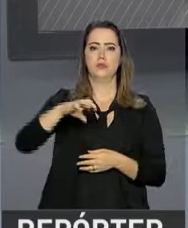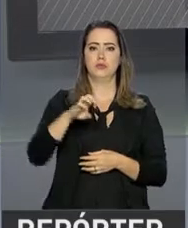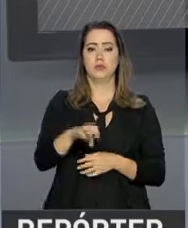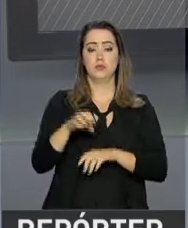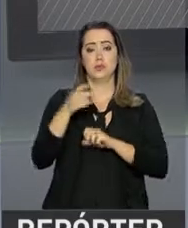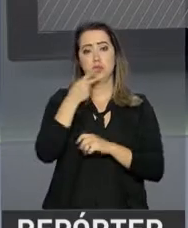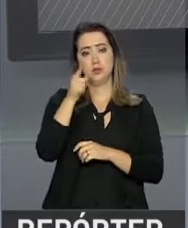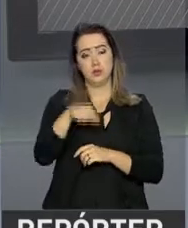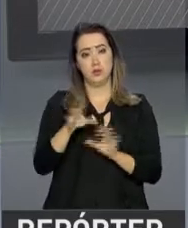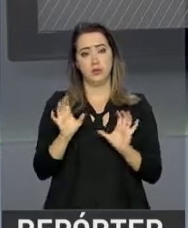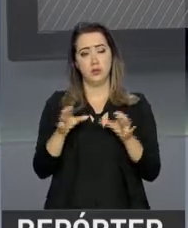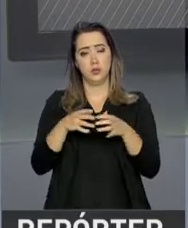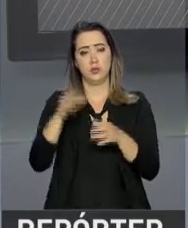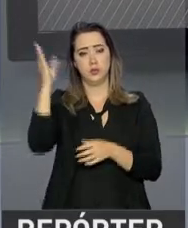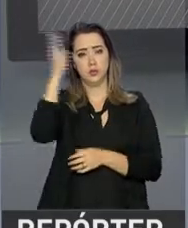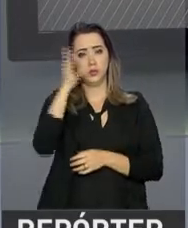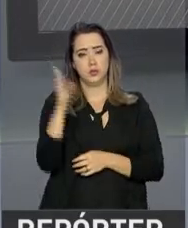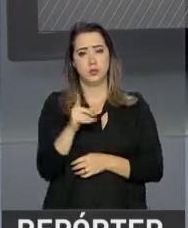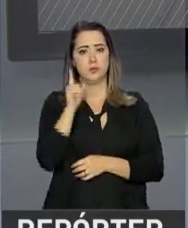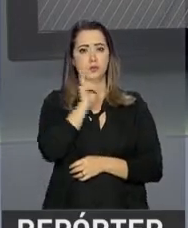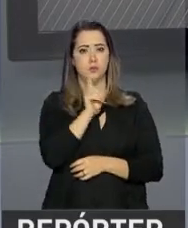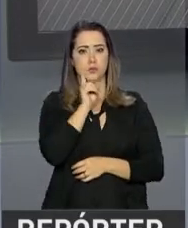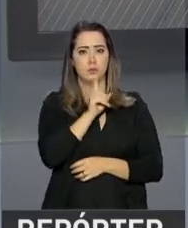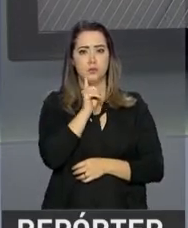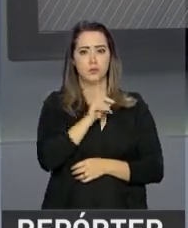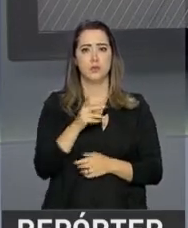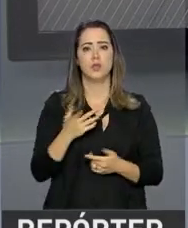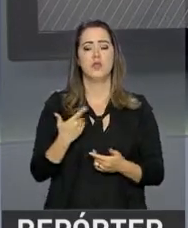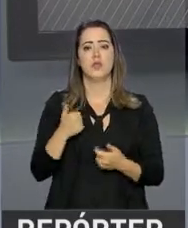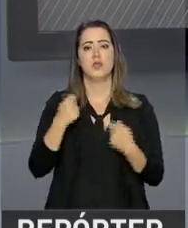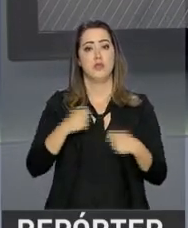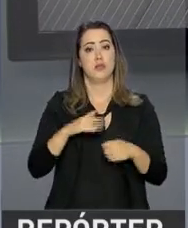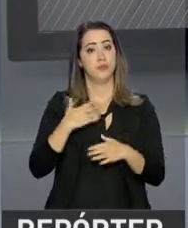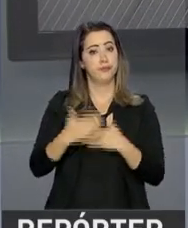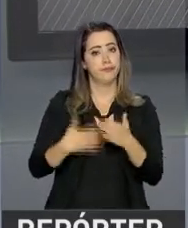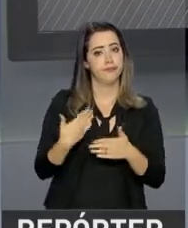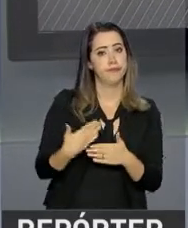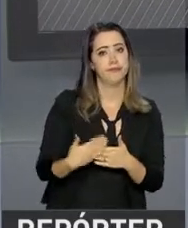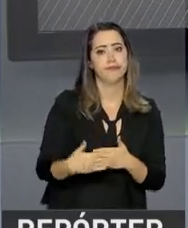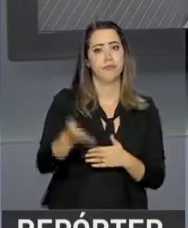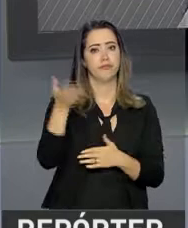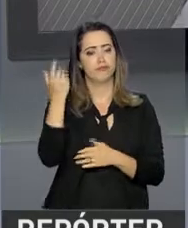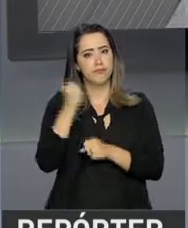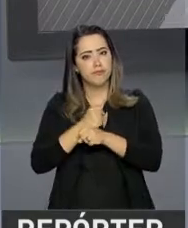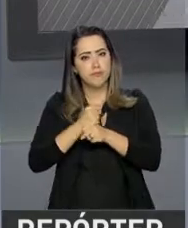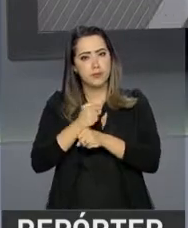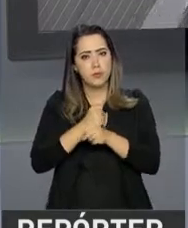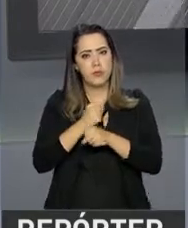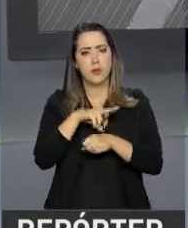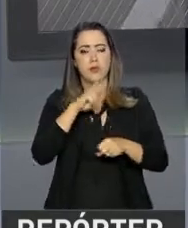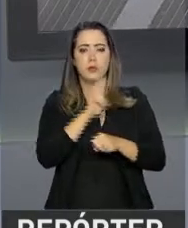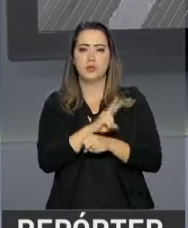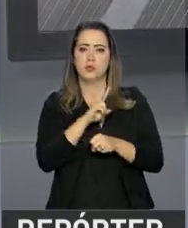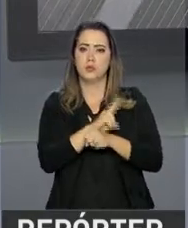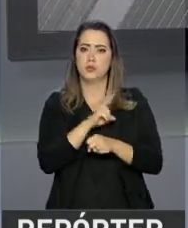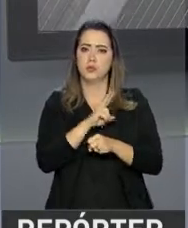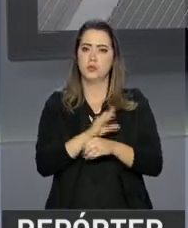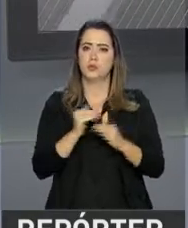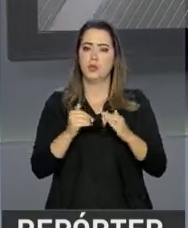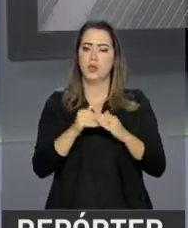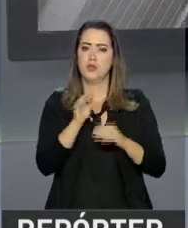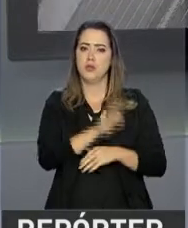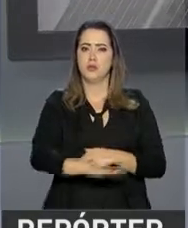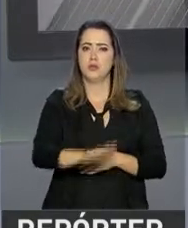orientou os consulados do Brasil nos Estados Unidos a reforçarem as medidas que já vêm sendo adotadas nos últimos anos para a proteção